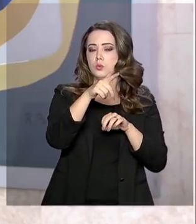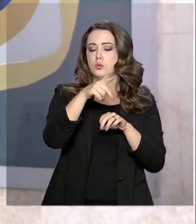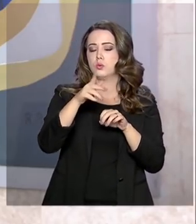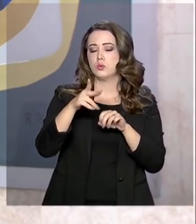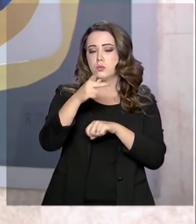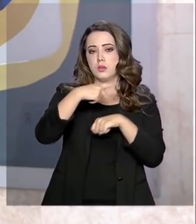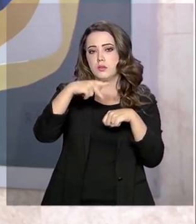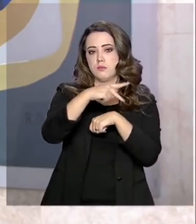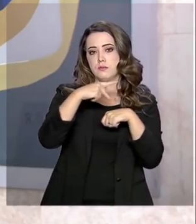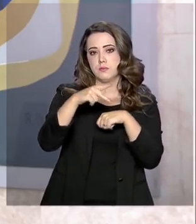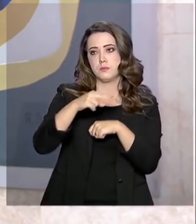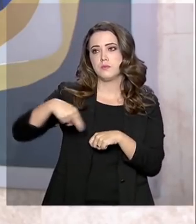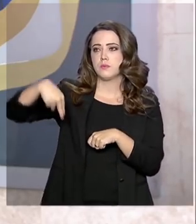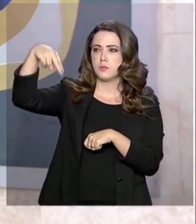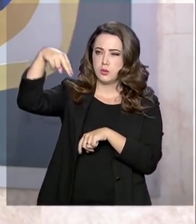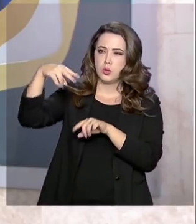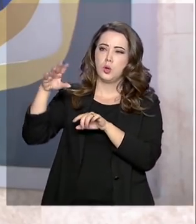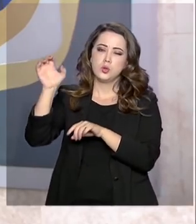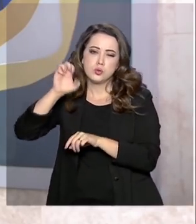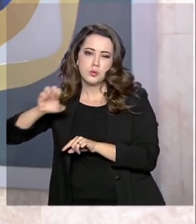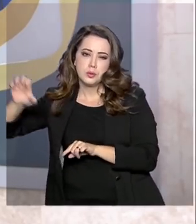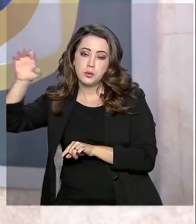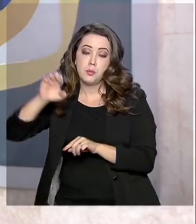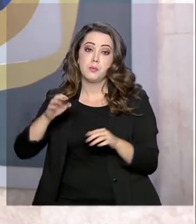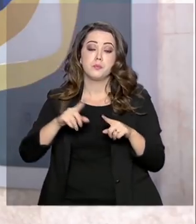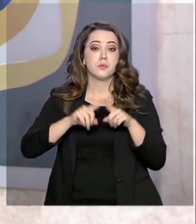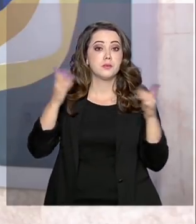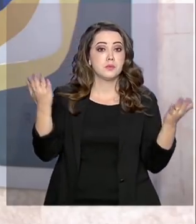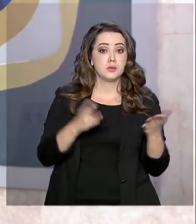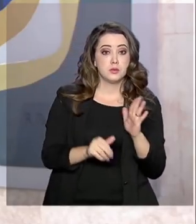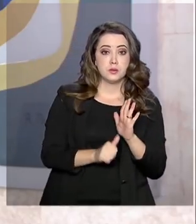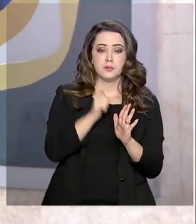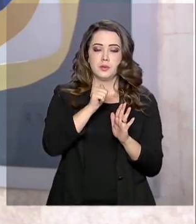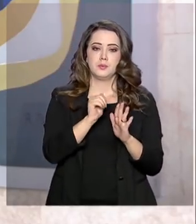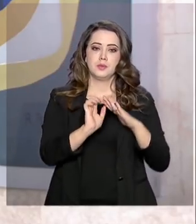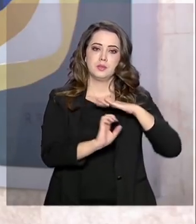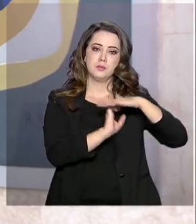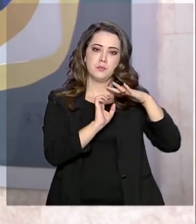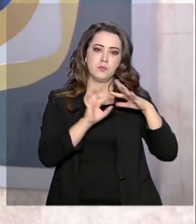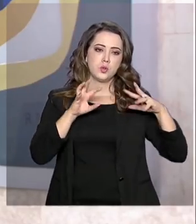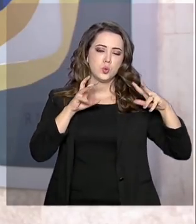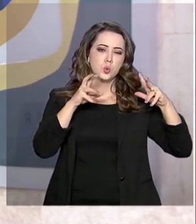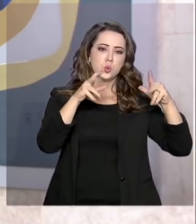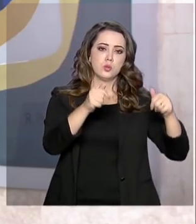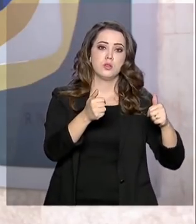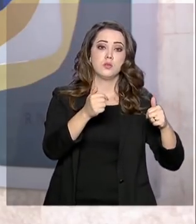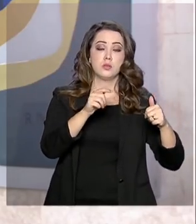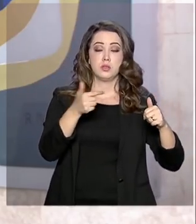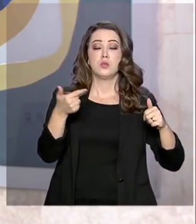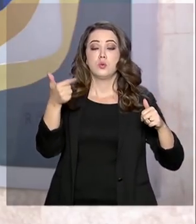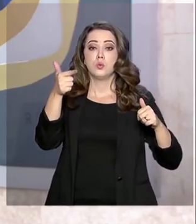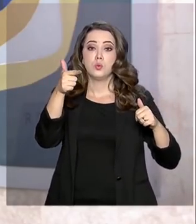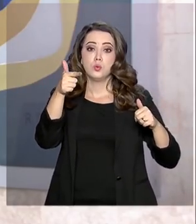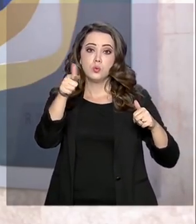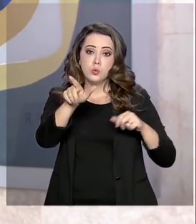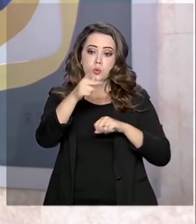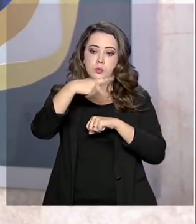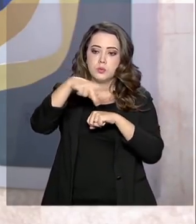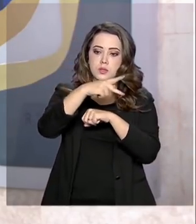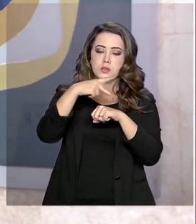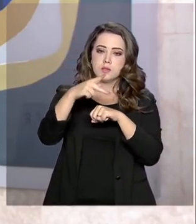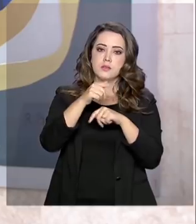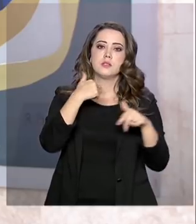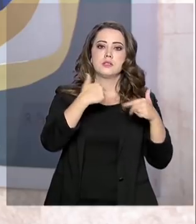Nordeste e Sudeste. E agora pode se tornar a primeira empresa totalmente estrangeira a operar trechos